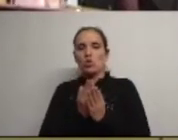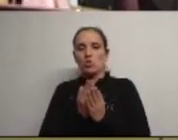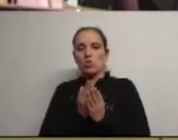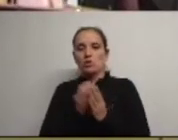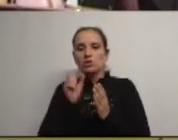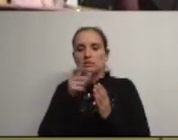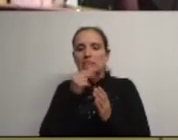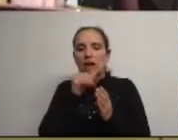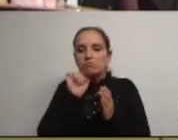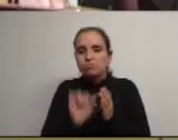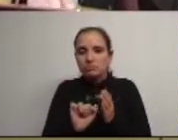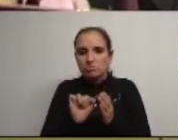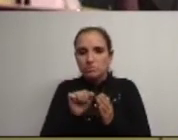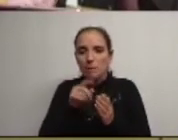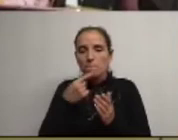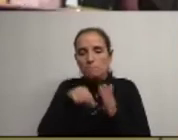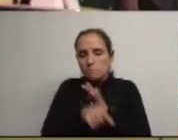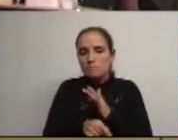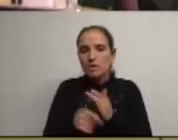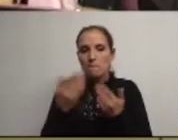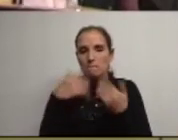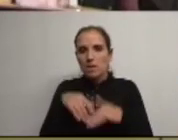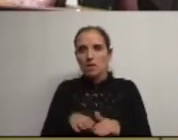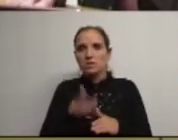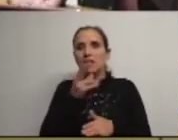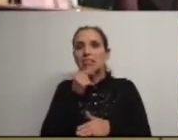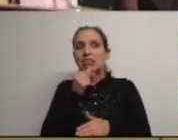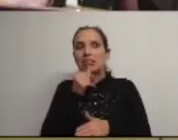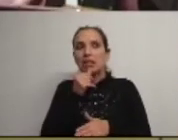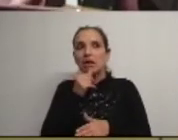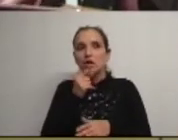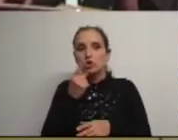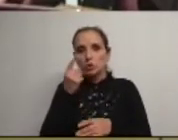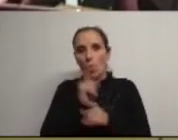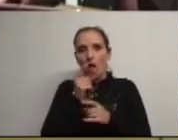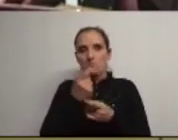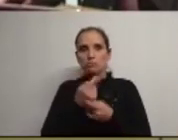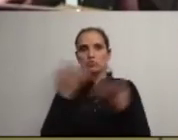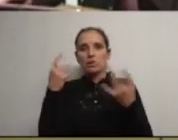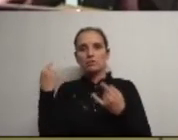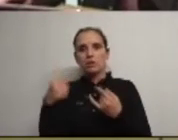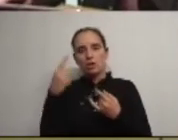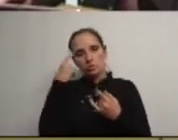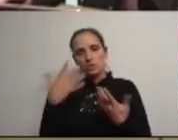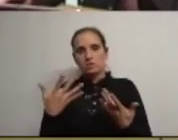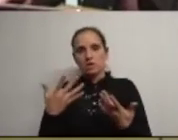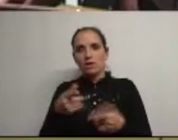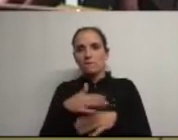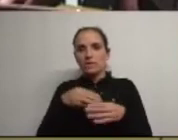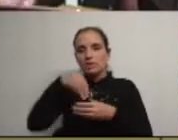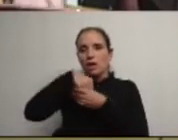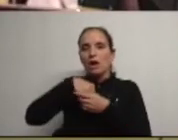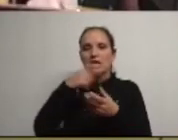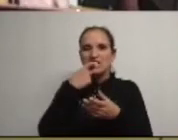geotécnicos só que a Terra tem surpresas e ao fazer os pilares